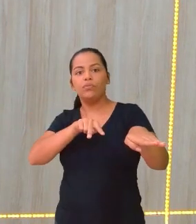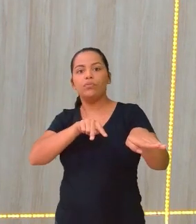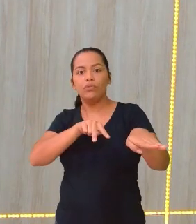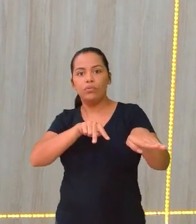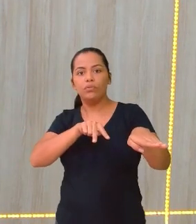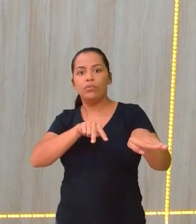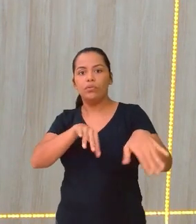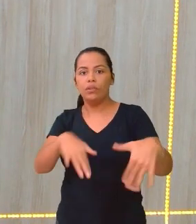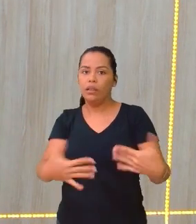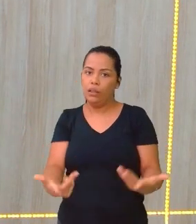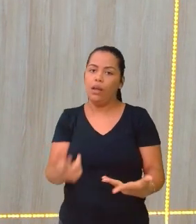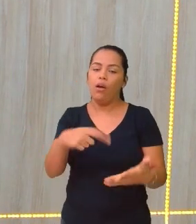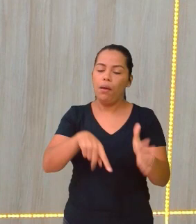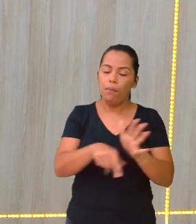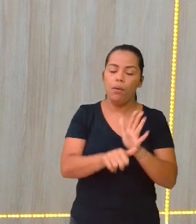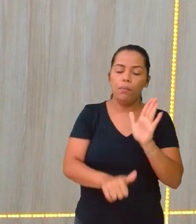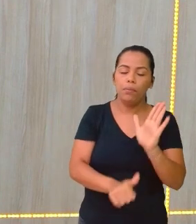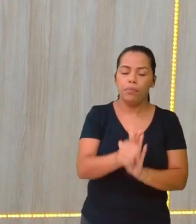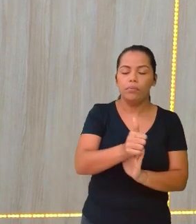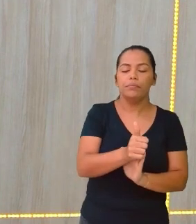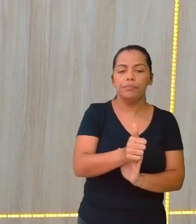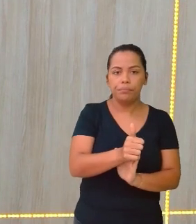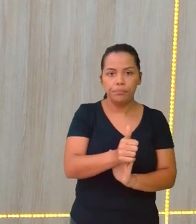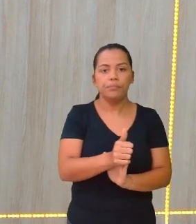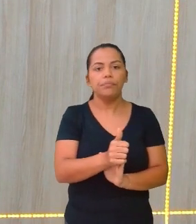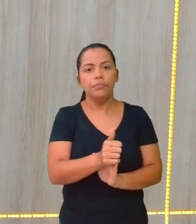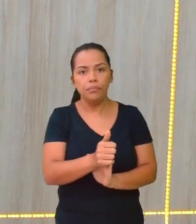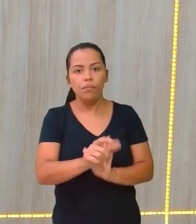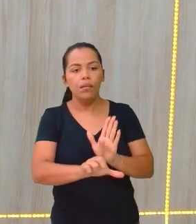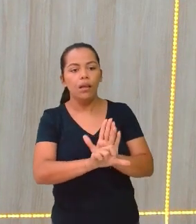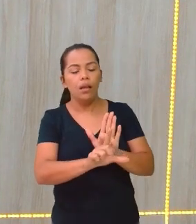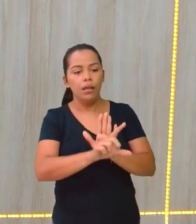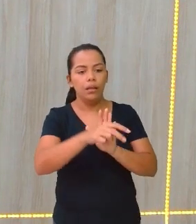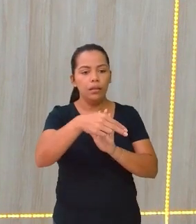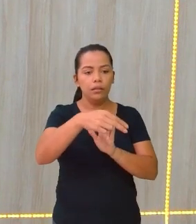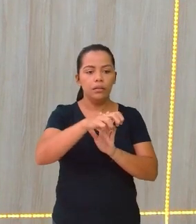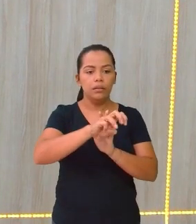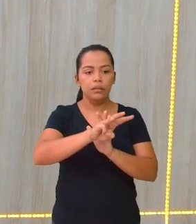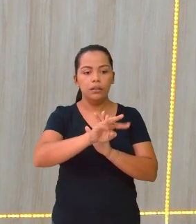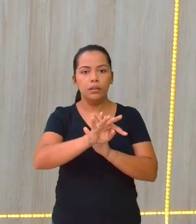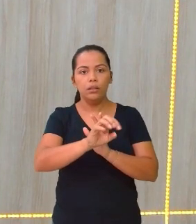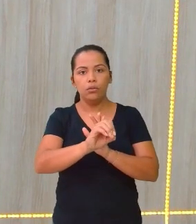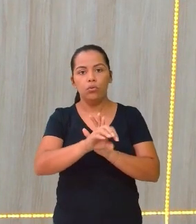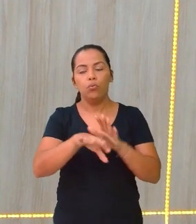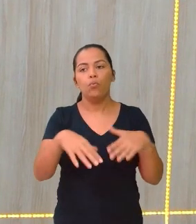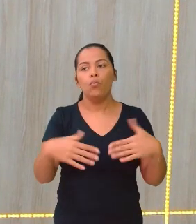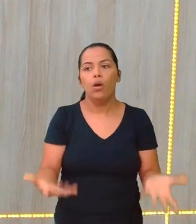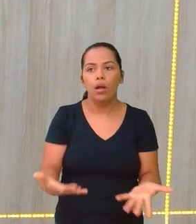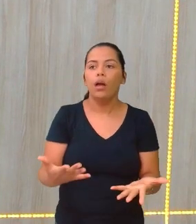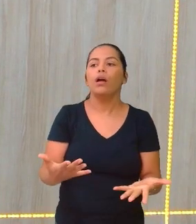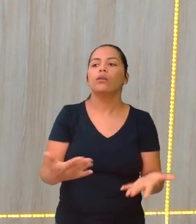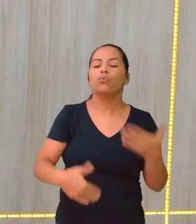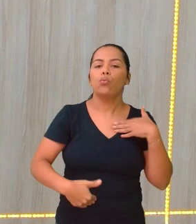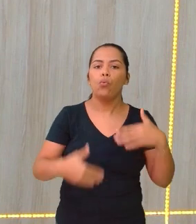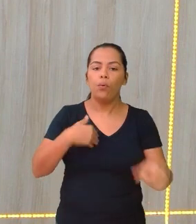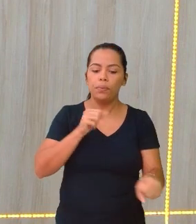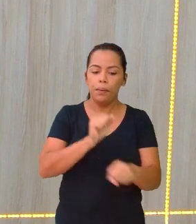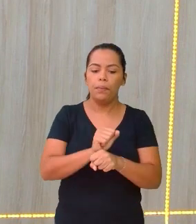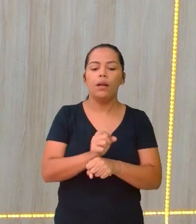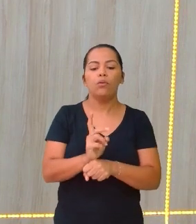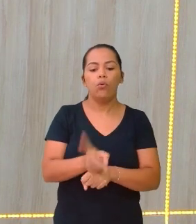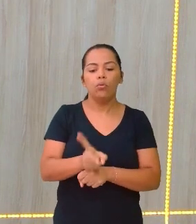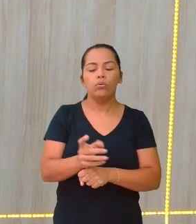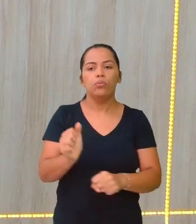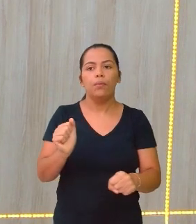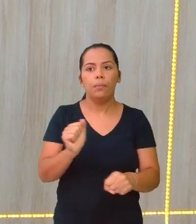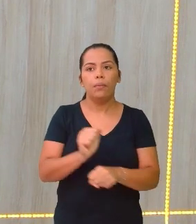questão da inércia. A tendência é o corpo que está parado, ele tende a ficar parado. Então, é como se ele não